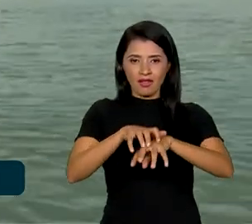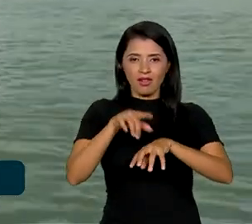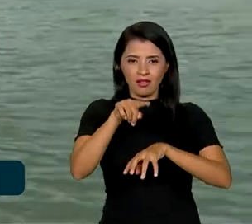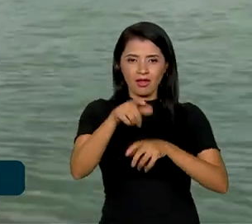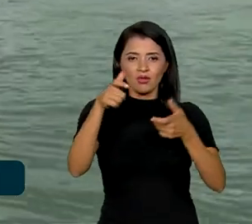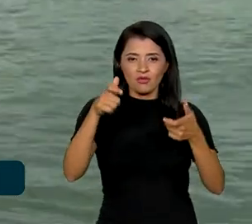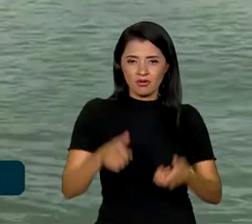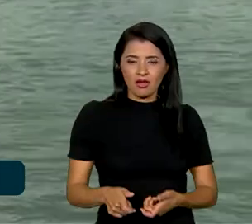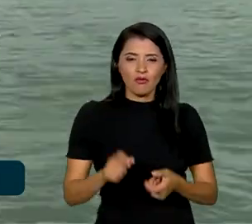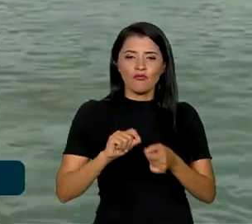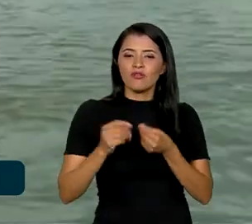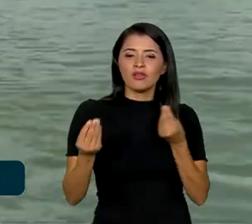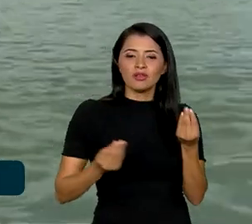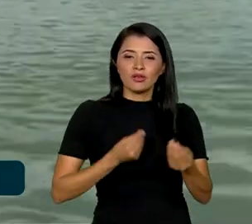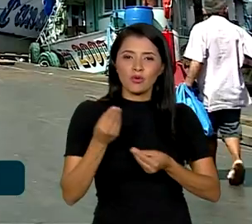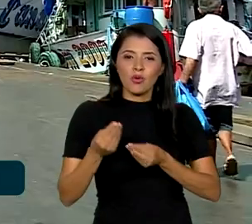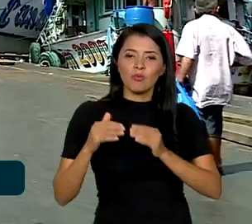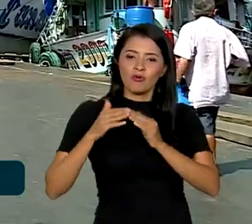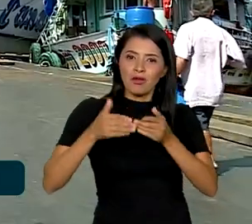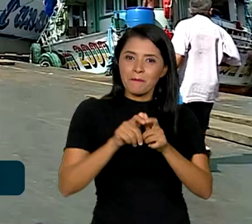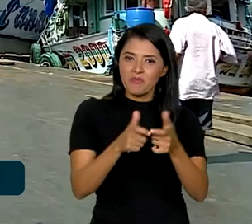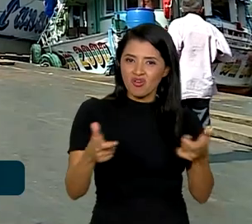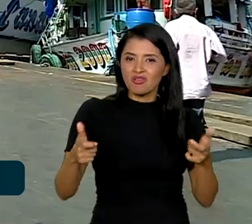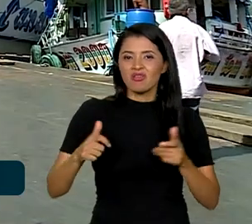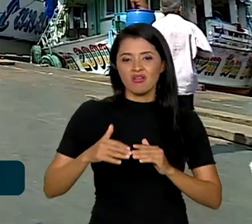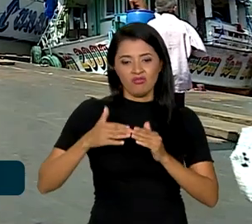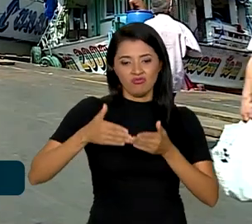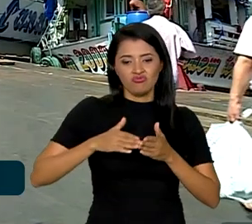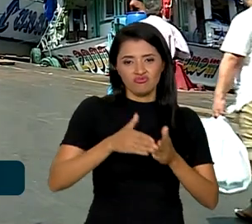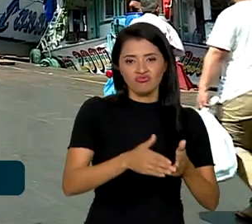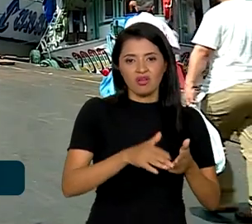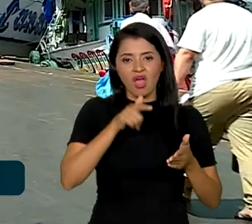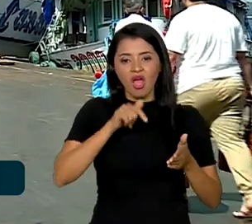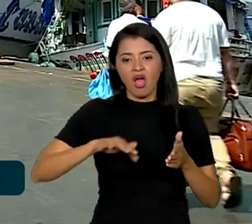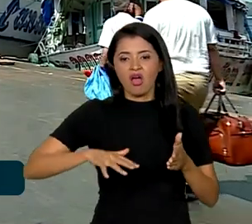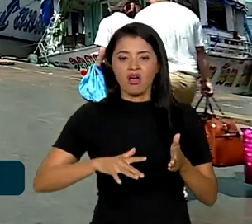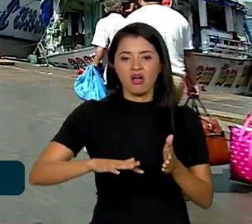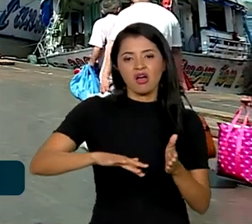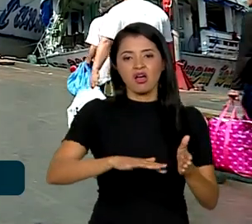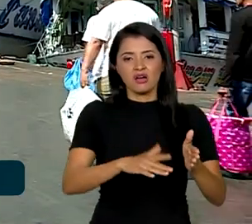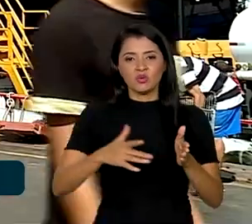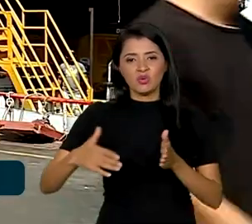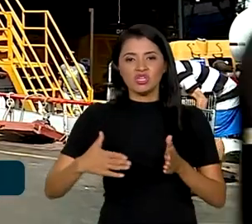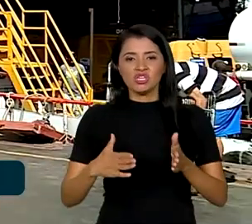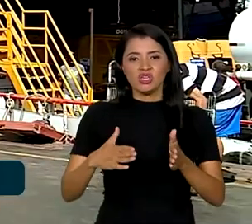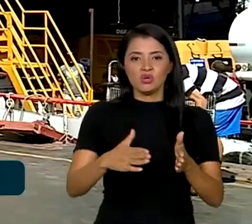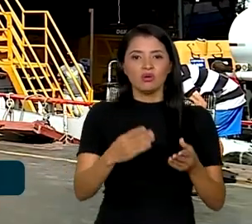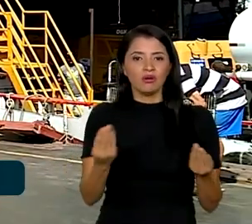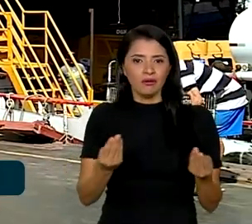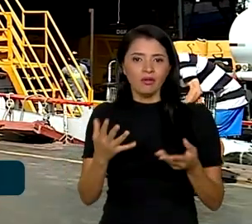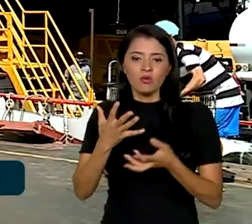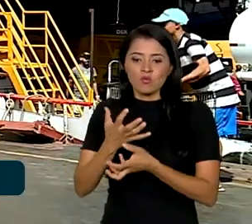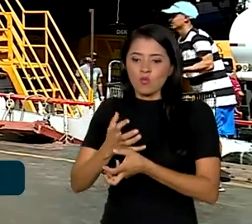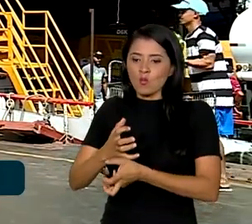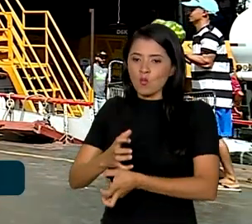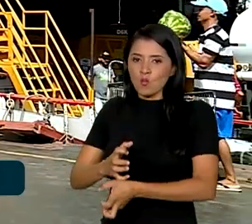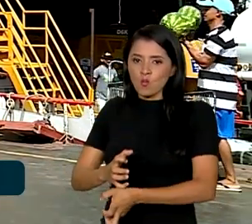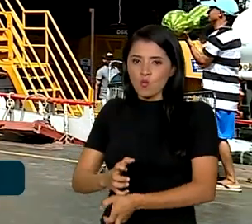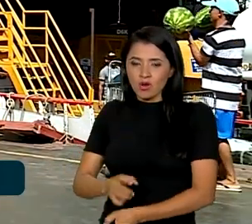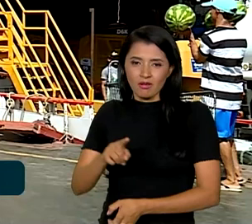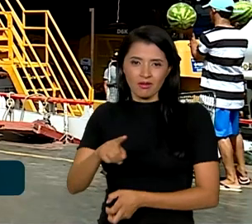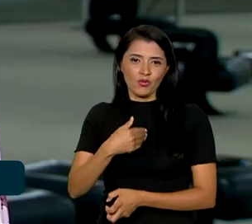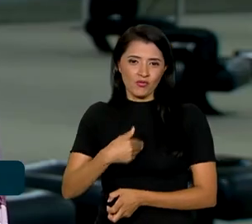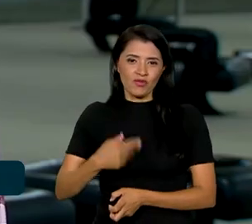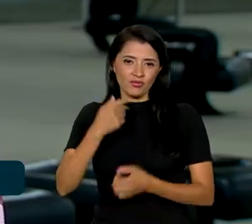é feito de forma majoritária por meio fluvial, ou seja, pelos rios. E essa estiagem, segundo o governo,